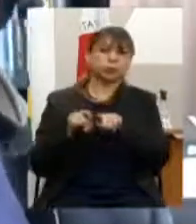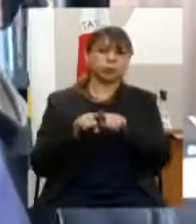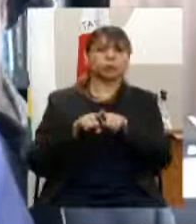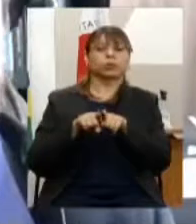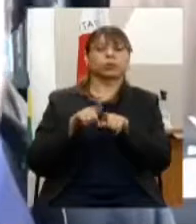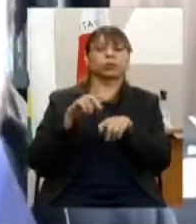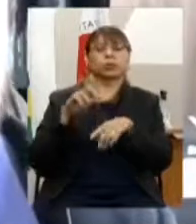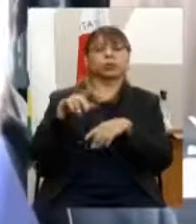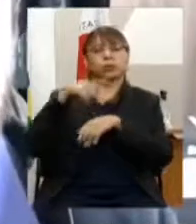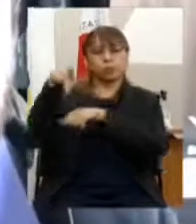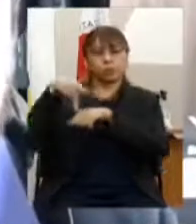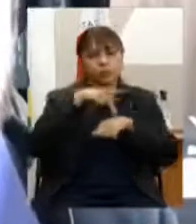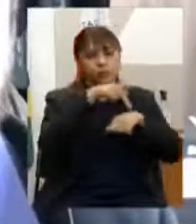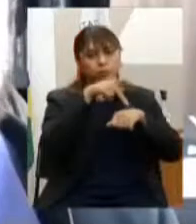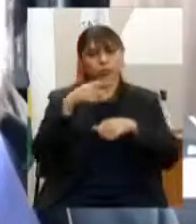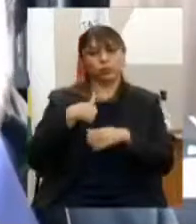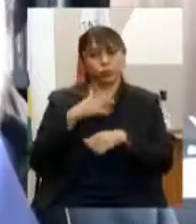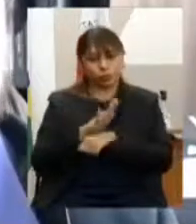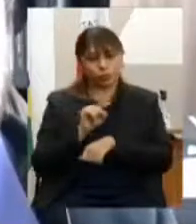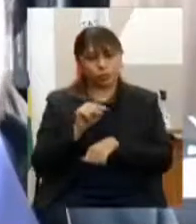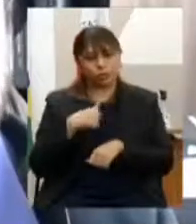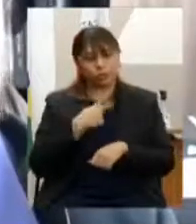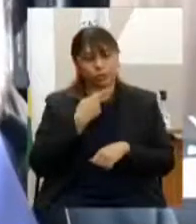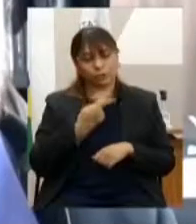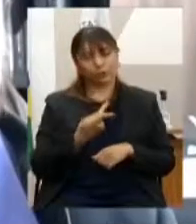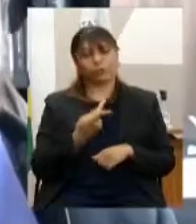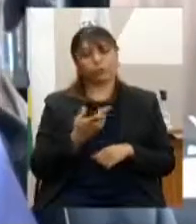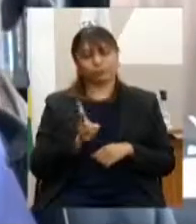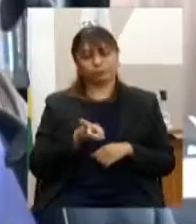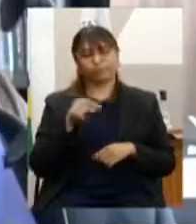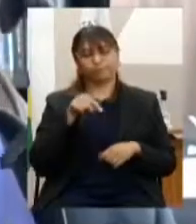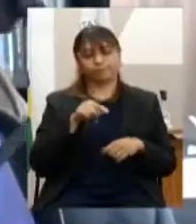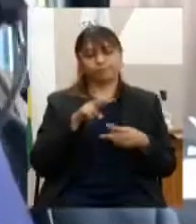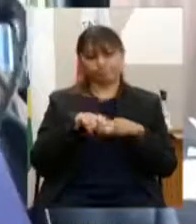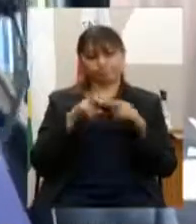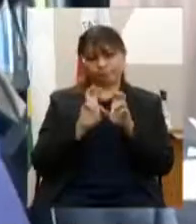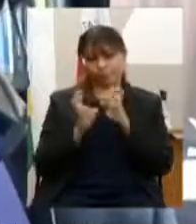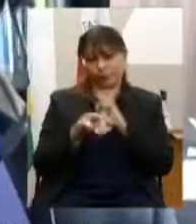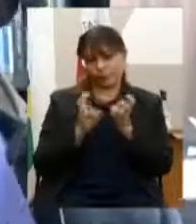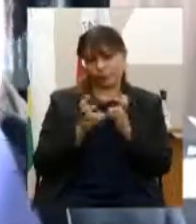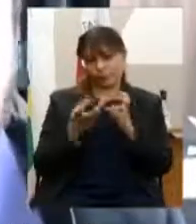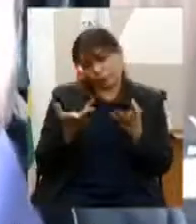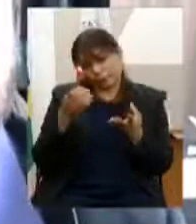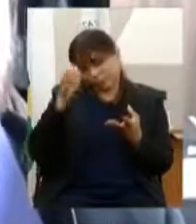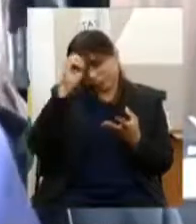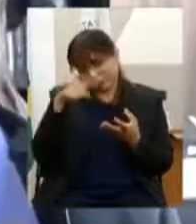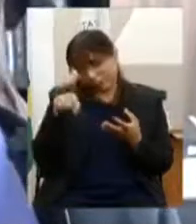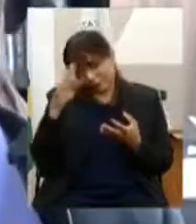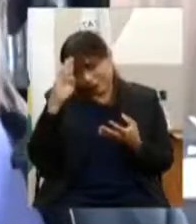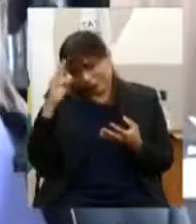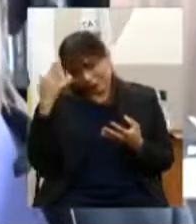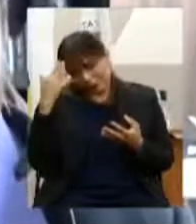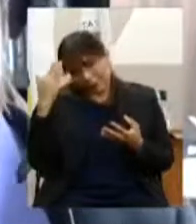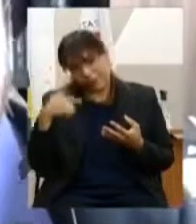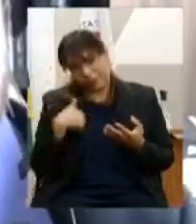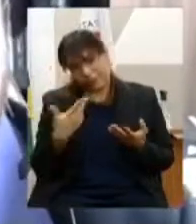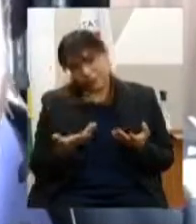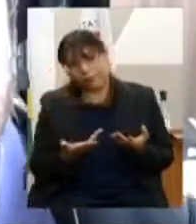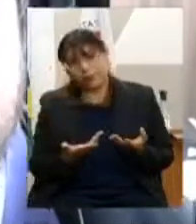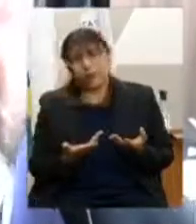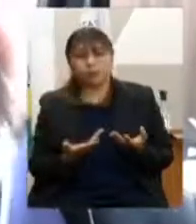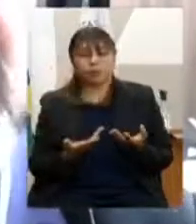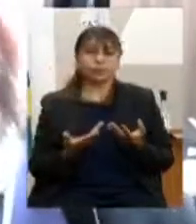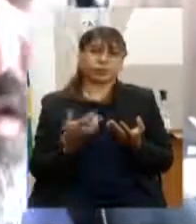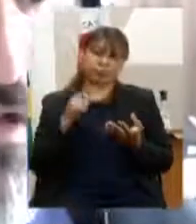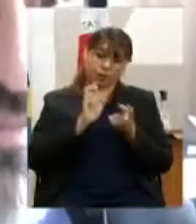contribuir isso aí porque eu trago essa discussão mais presente dentro da capoeira não sei se todos sabem mas hoje a capoeira está presente em cerca de